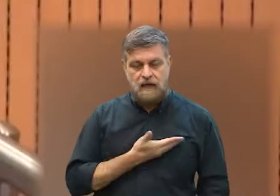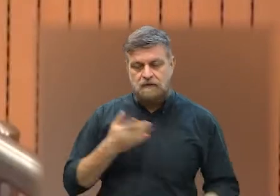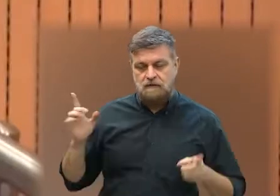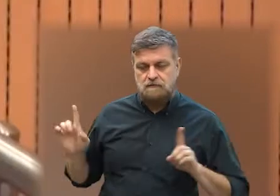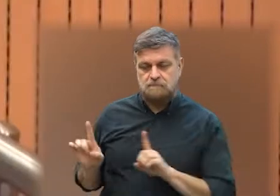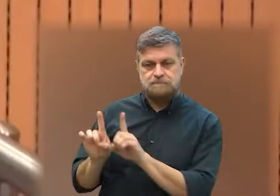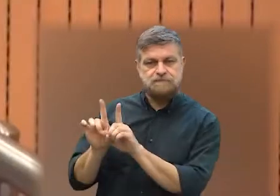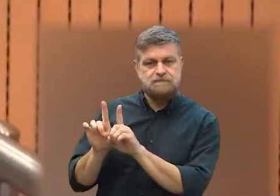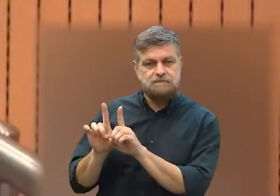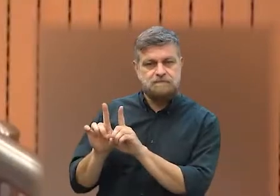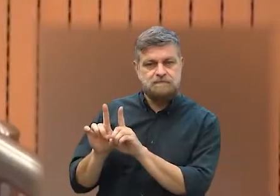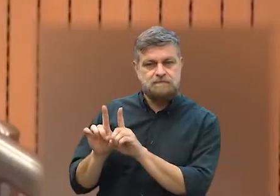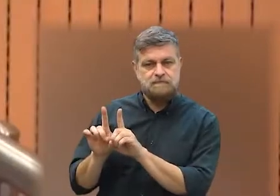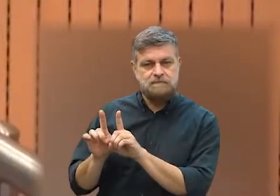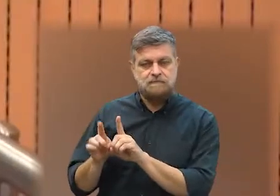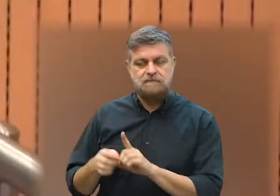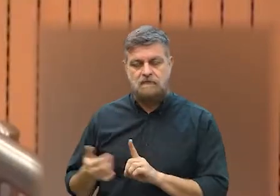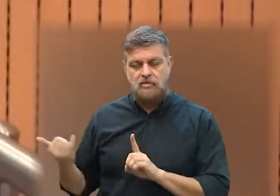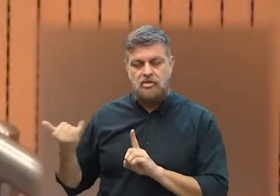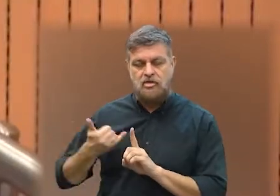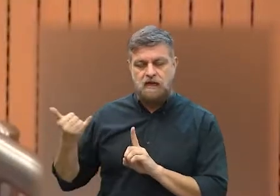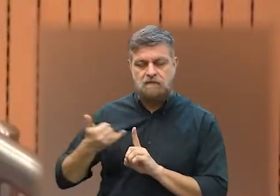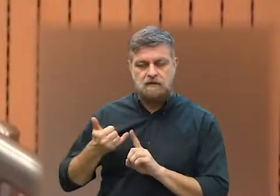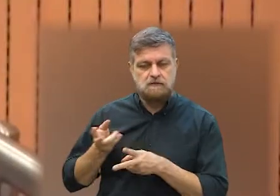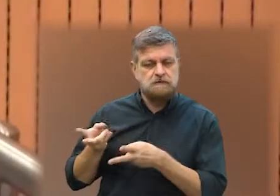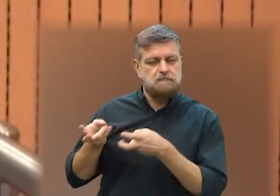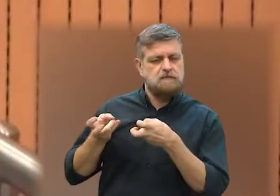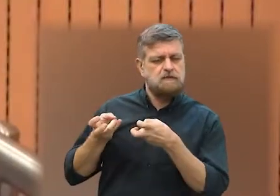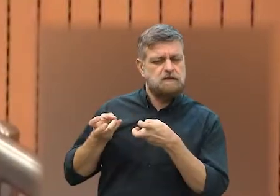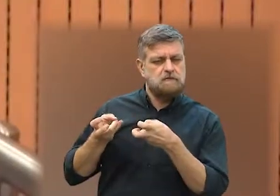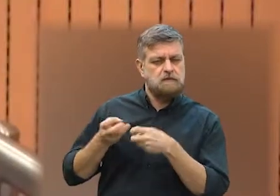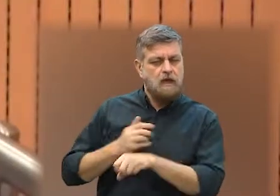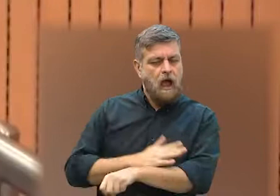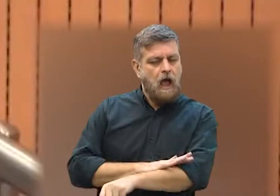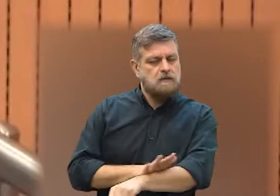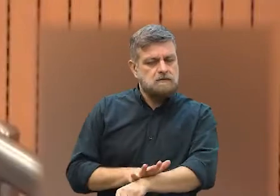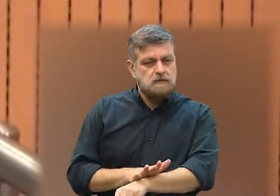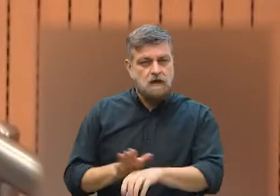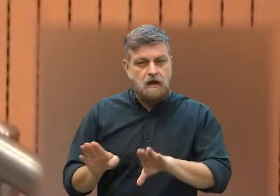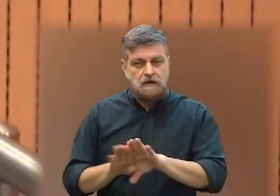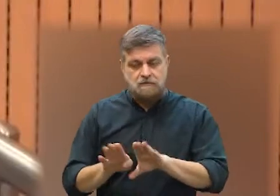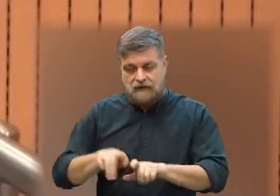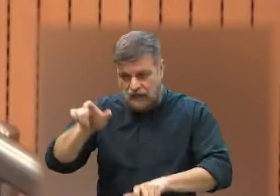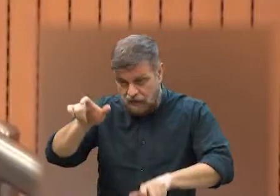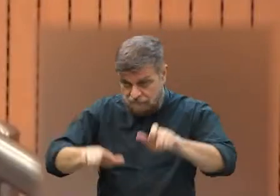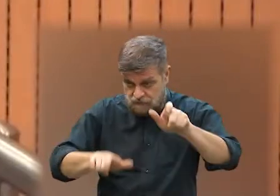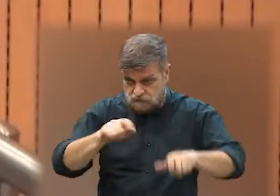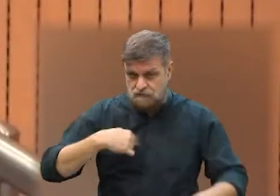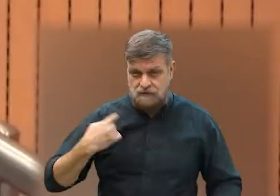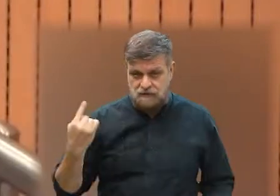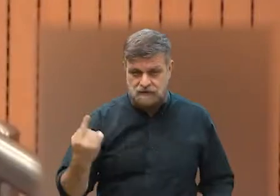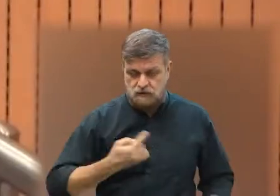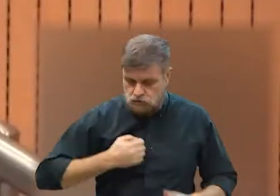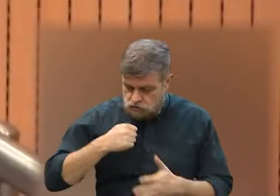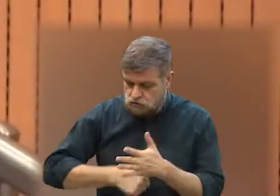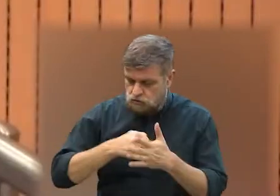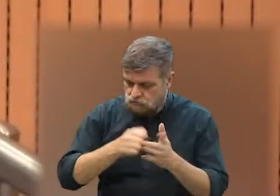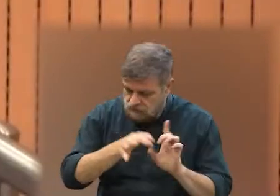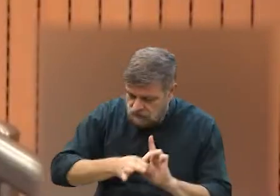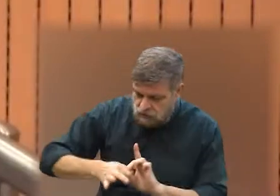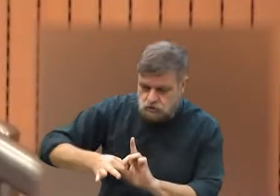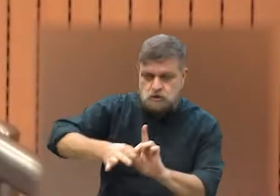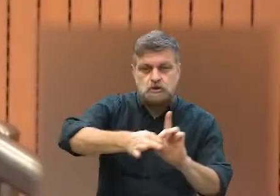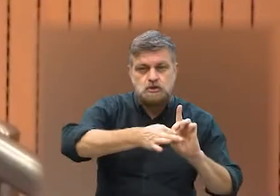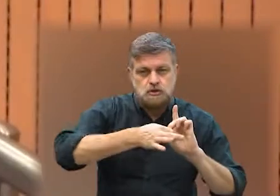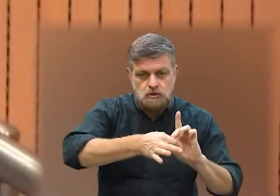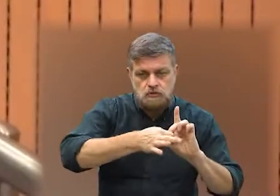próprios colegas que estão do nosso lado. Ou até mesmo aquelas companheiras que a gente faz a luta